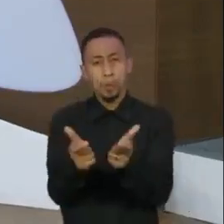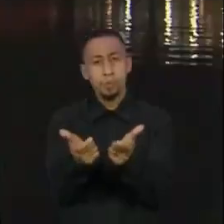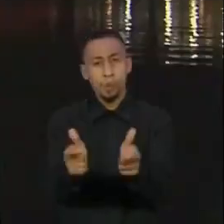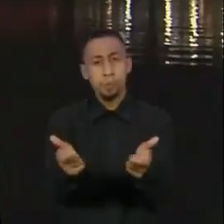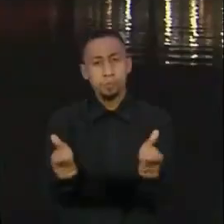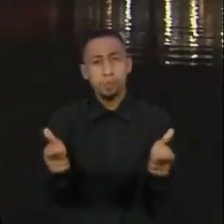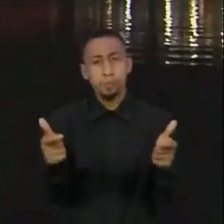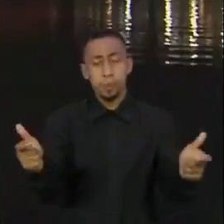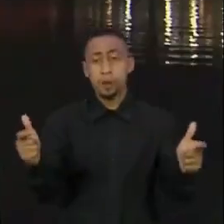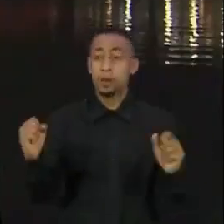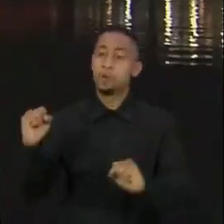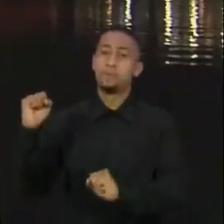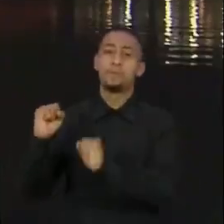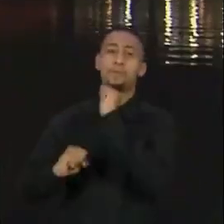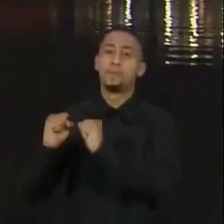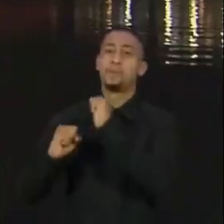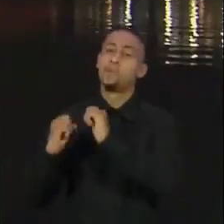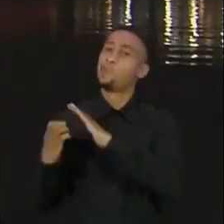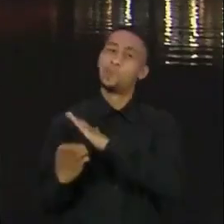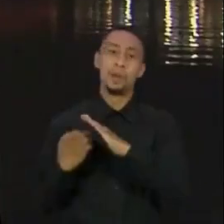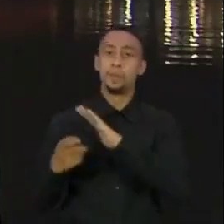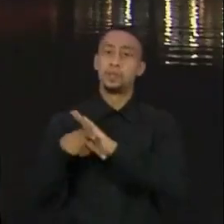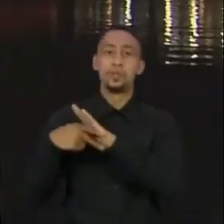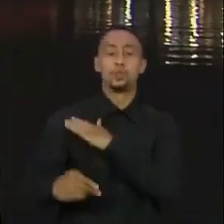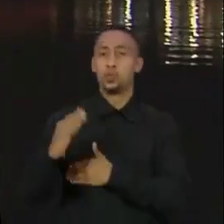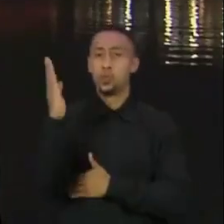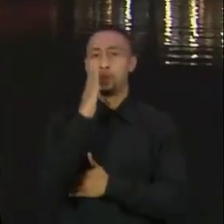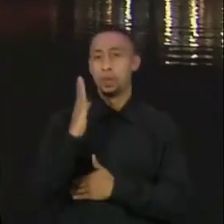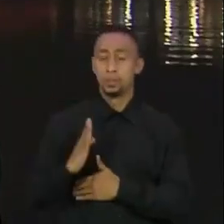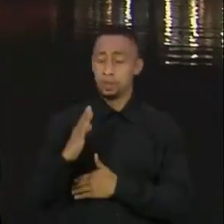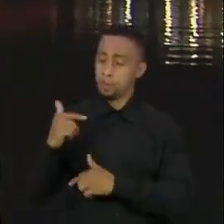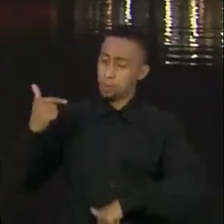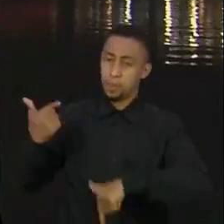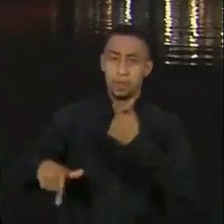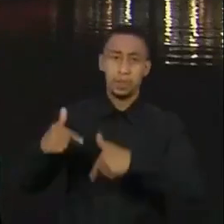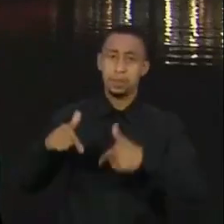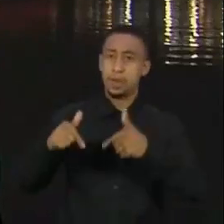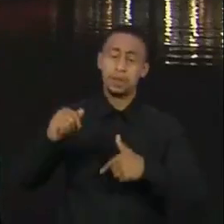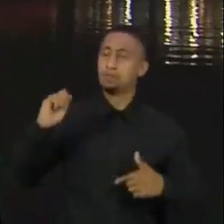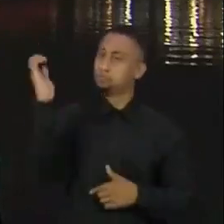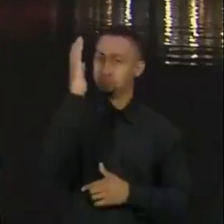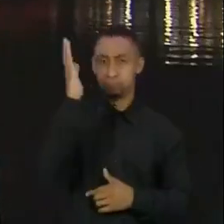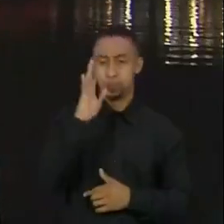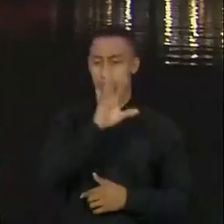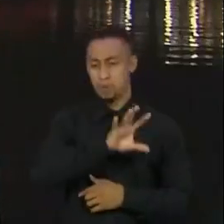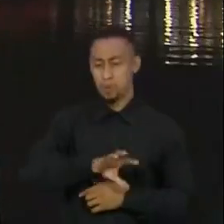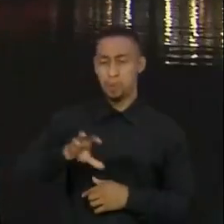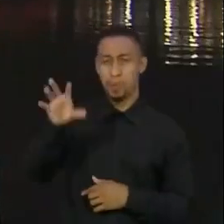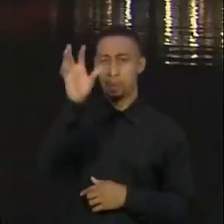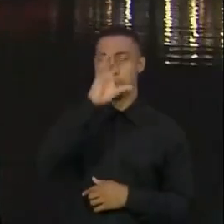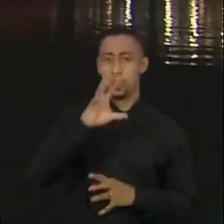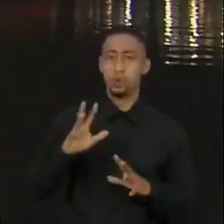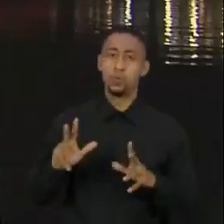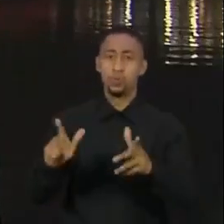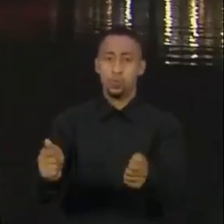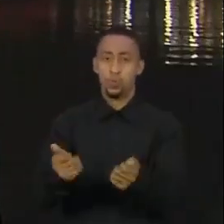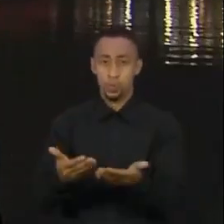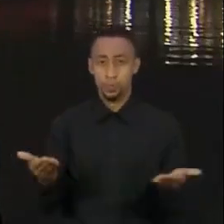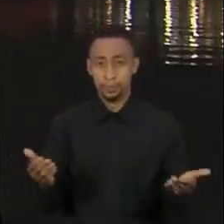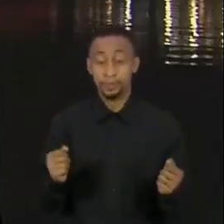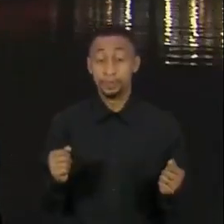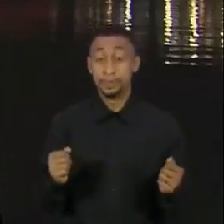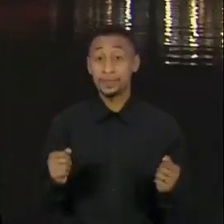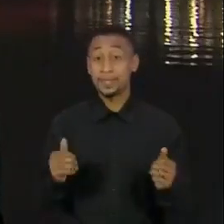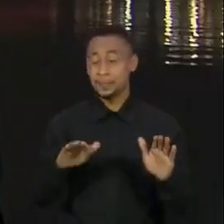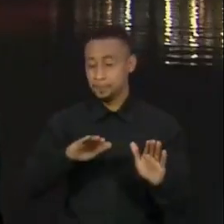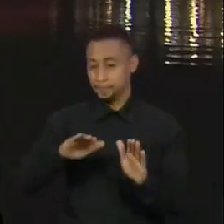Codevasf virar uma empresa de caráter nacional para atuar em todo o espaço do território nacional. Em